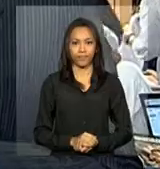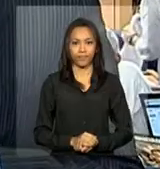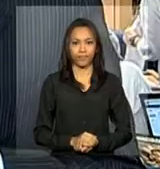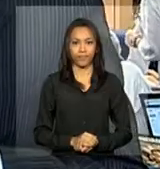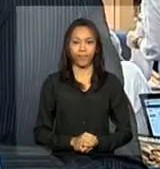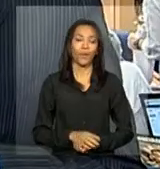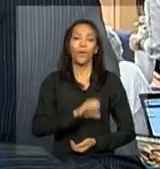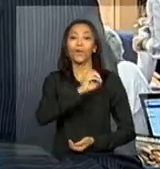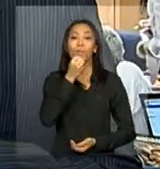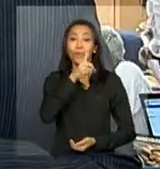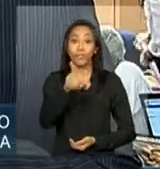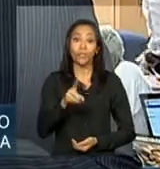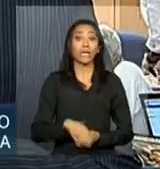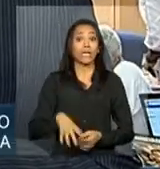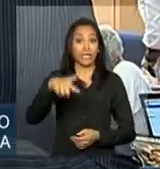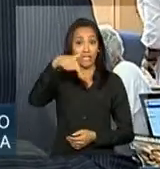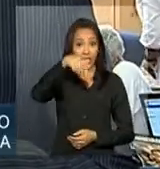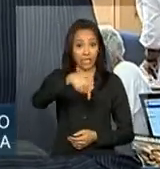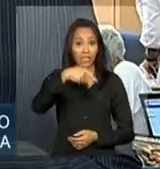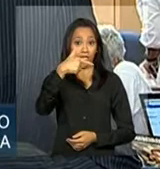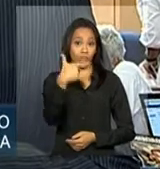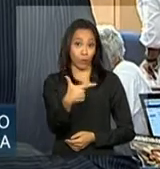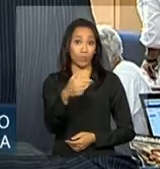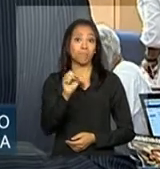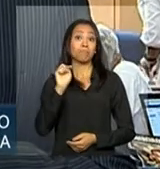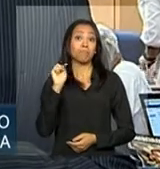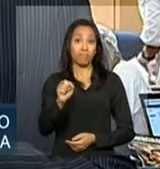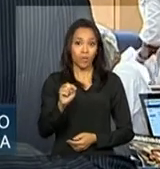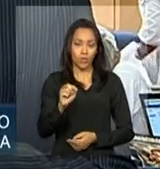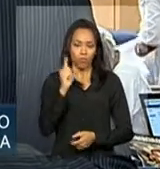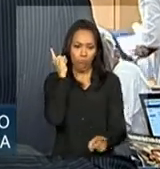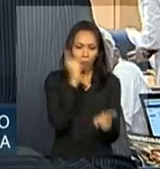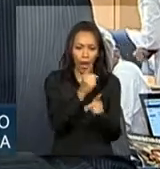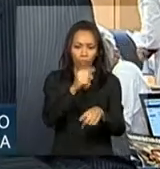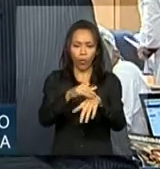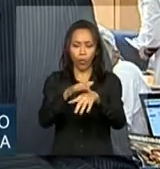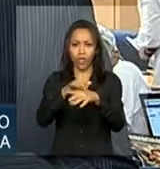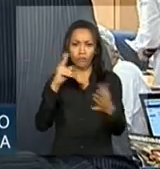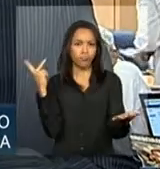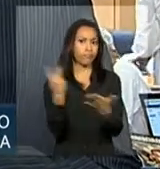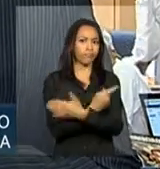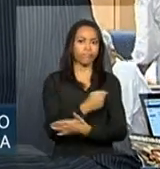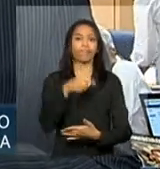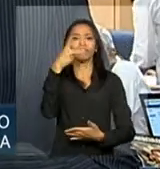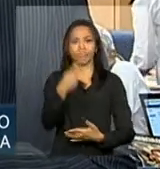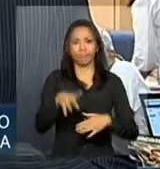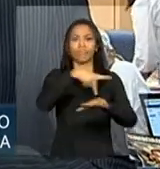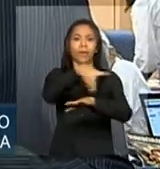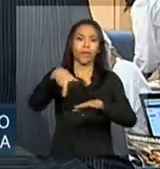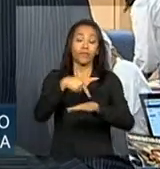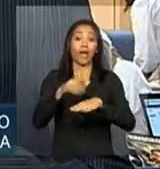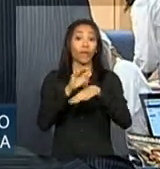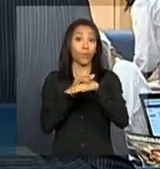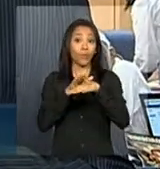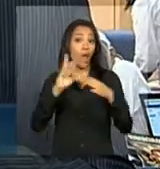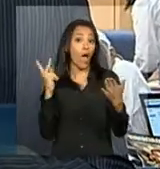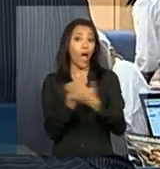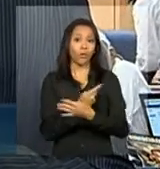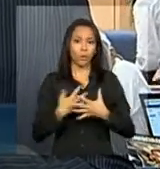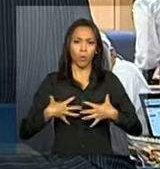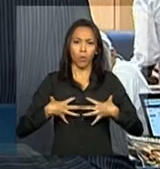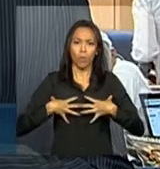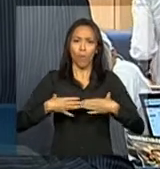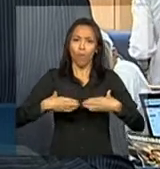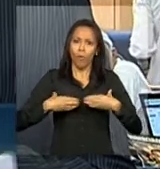Olá, bom dia. Cerca de 72 mil casos por ano são registrados aqui no país. A doença atinge principalmente os pulmões, mas